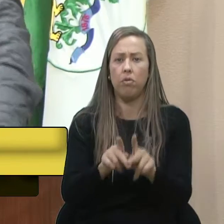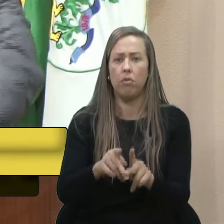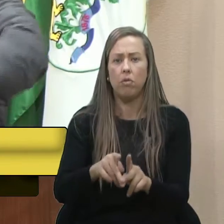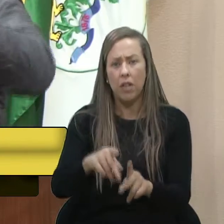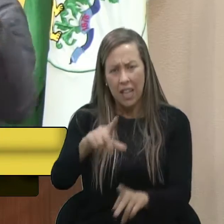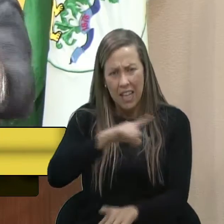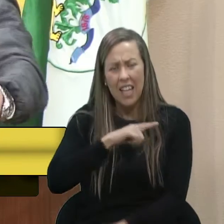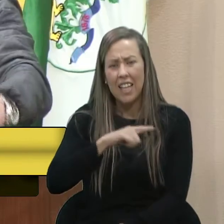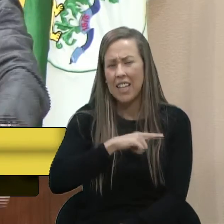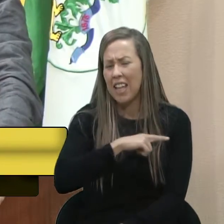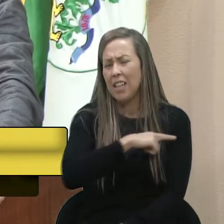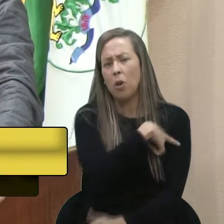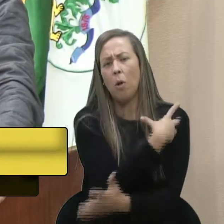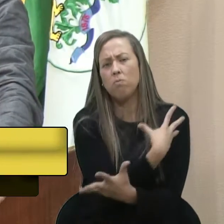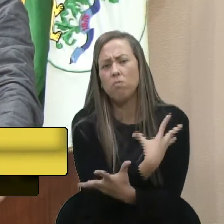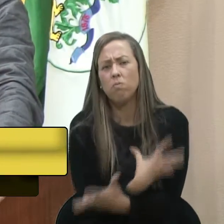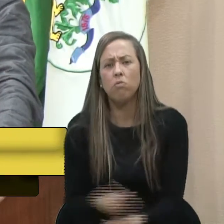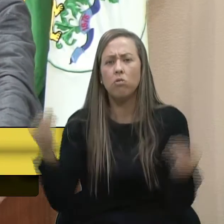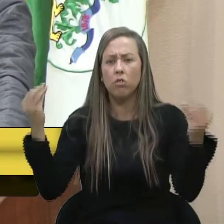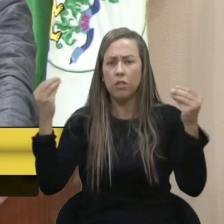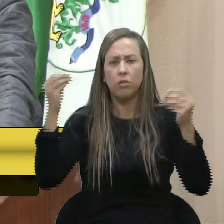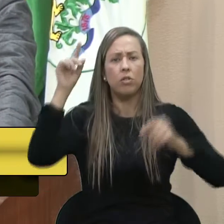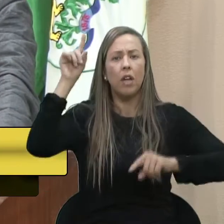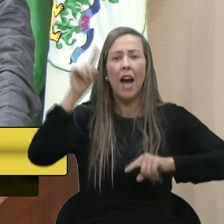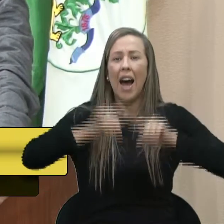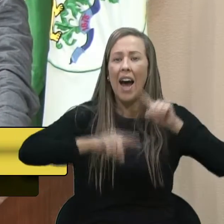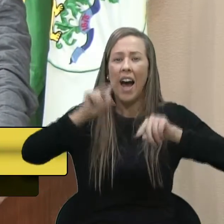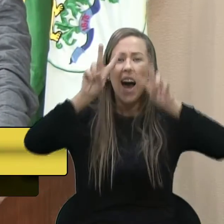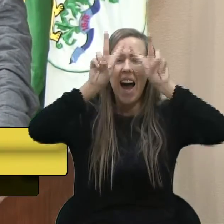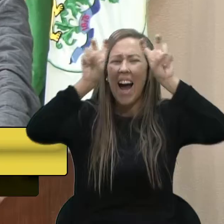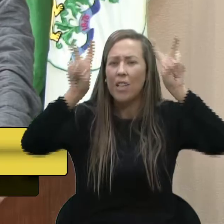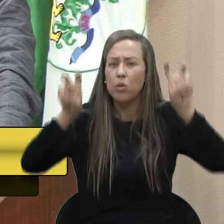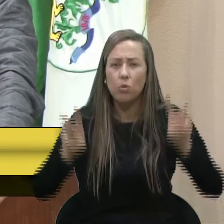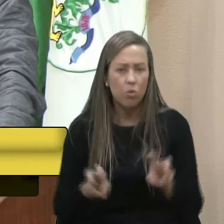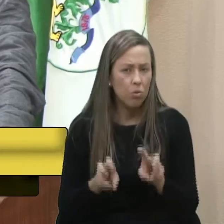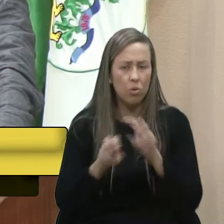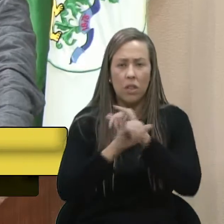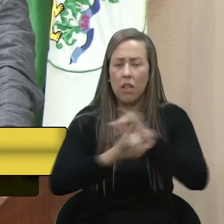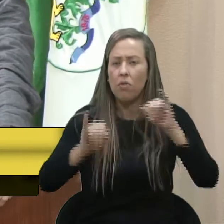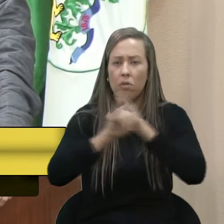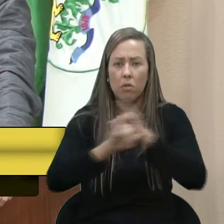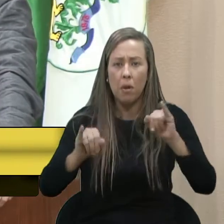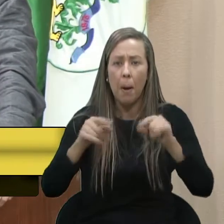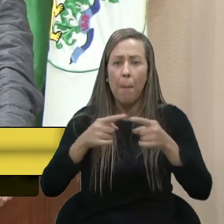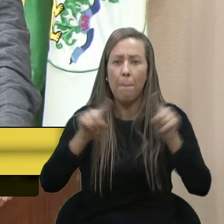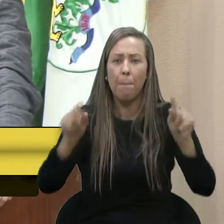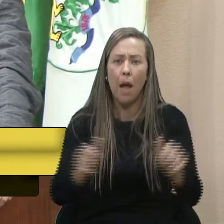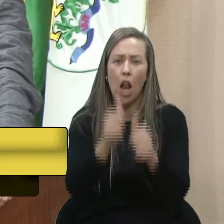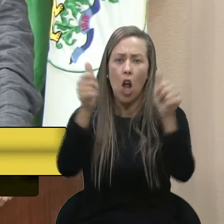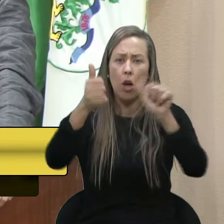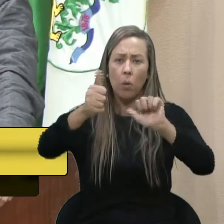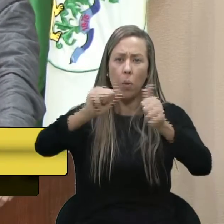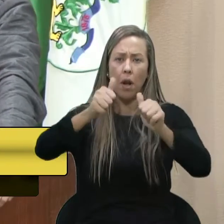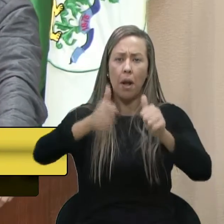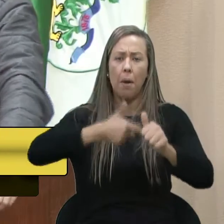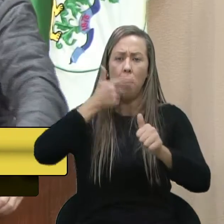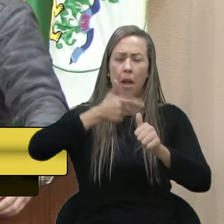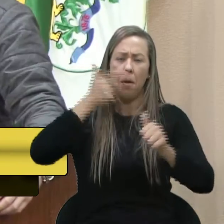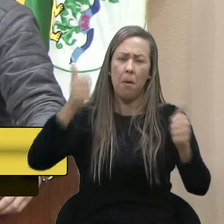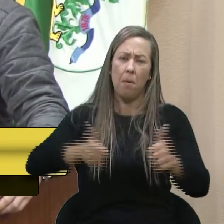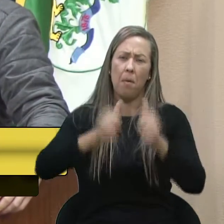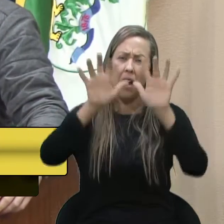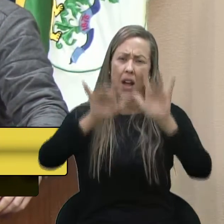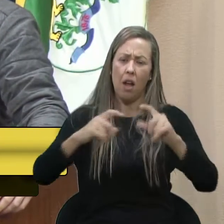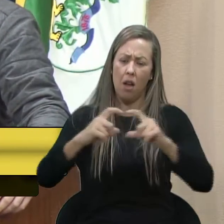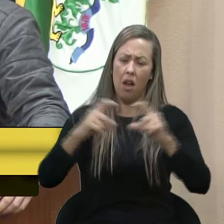centenas de matérias mais, né, mais dignas, melhores para escrever do que esse